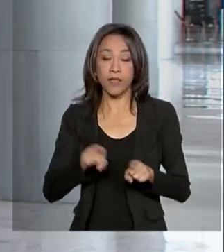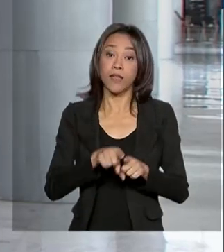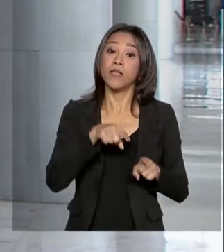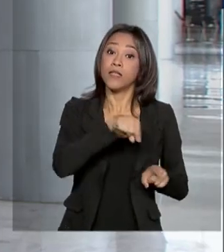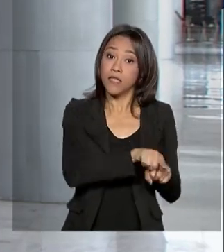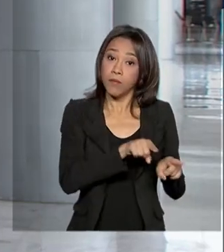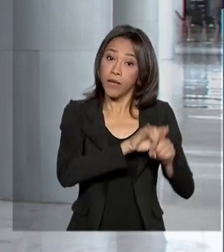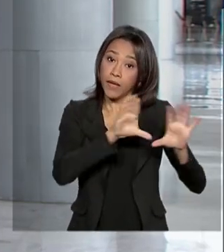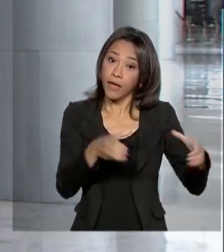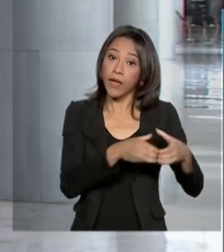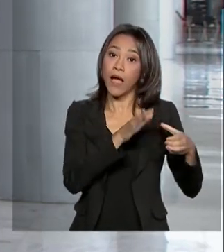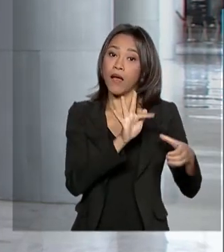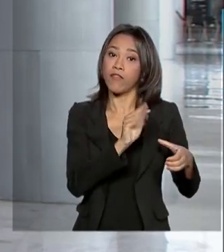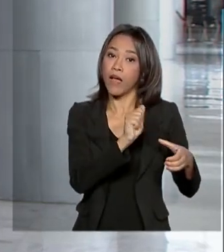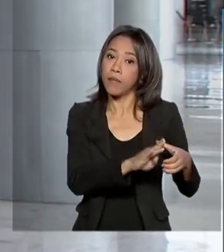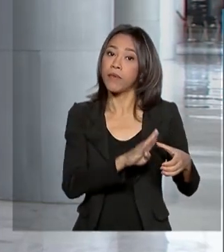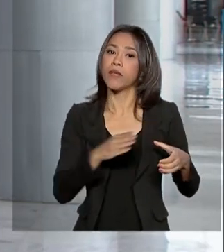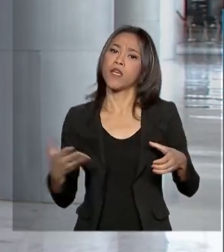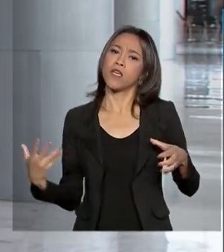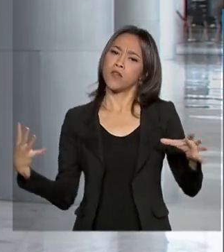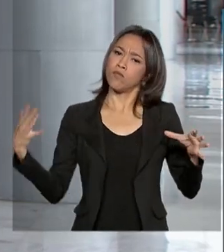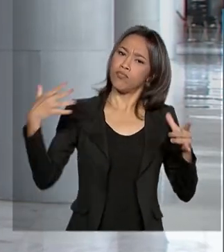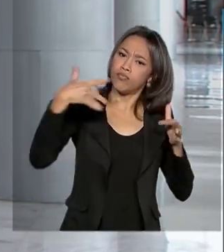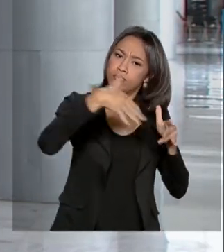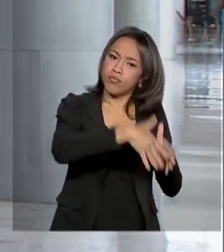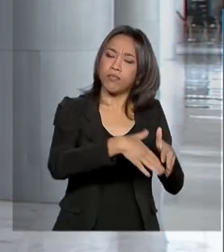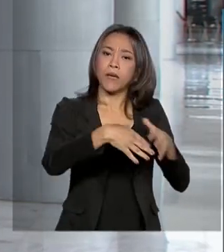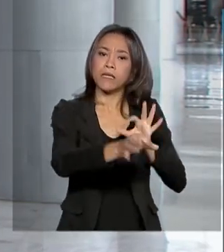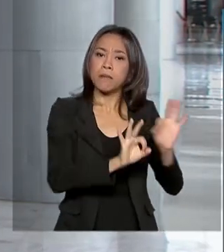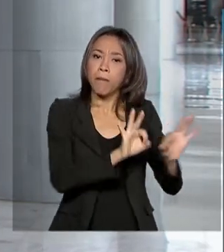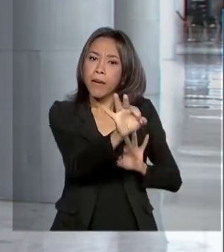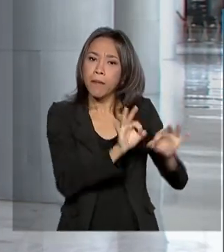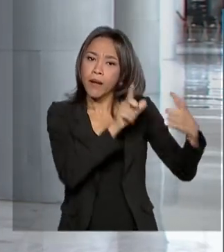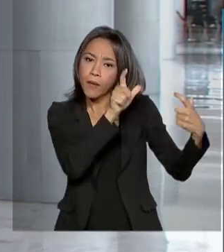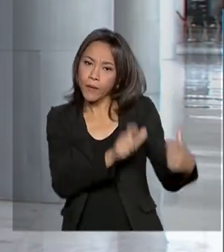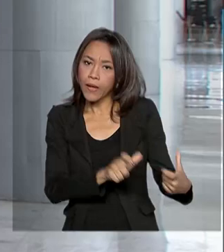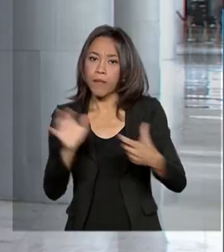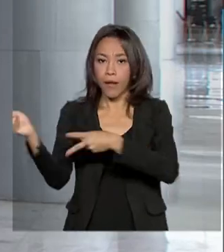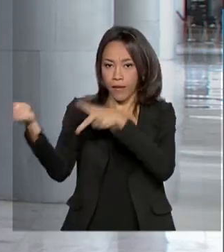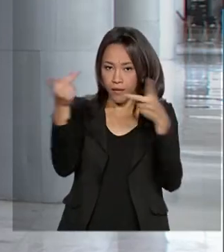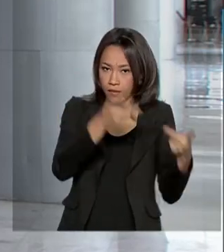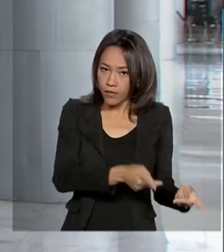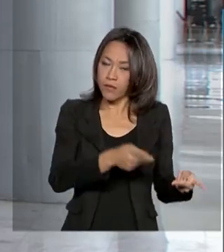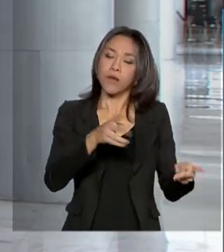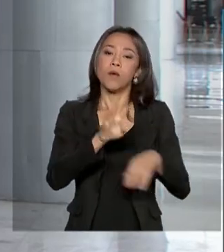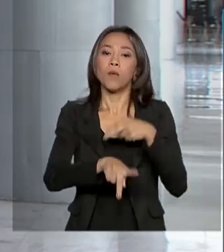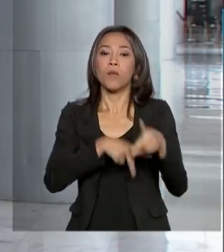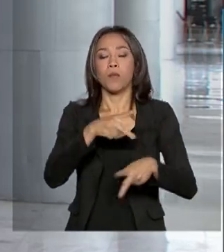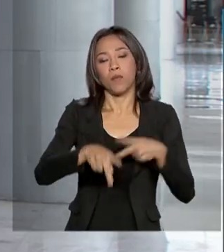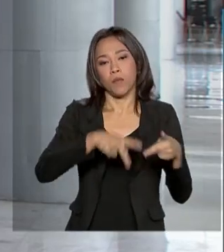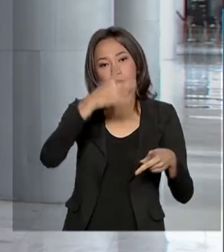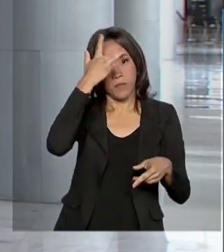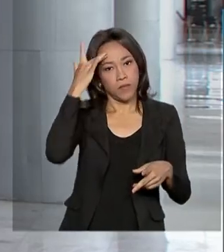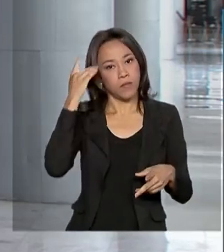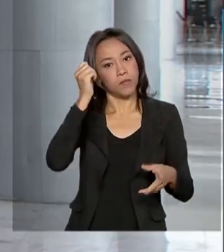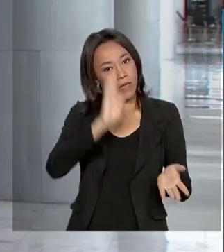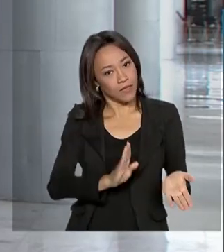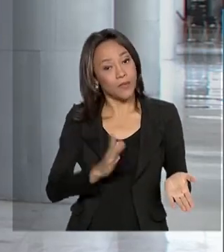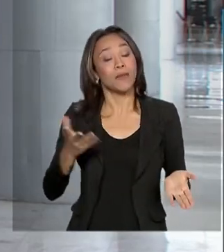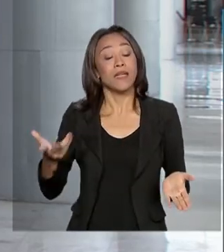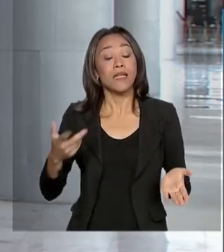Anápolis para tratar da preparação para receber esses brasileiros. E o diretor-presidente da Anvisa aproveitou para